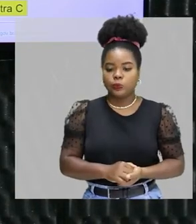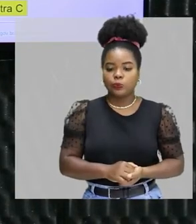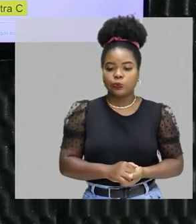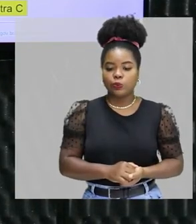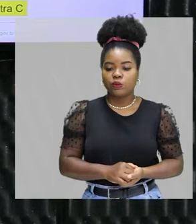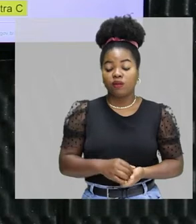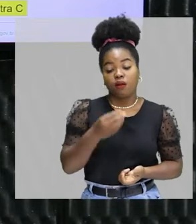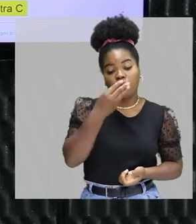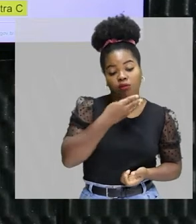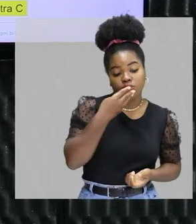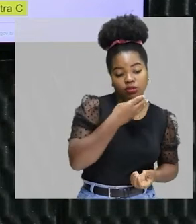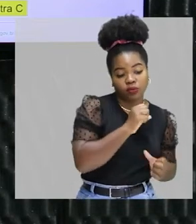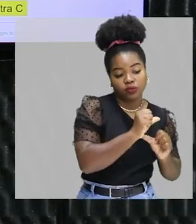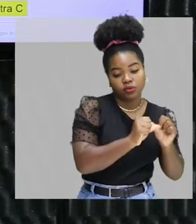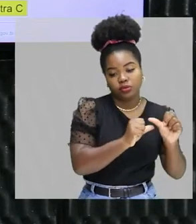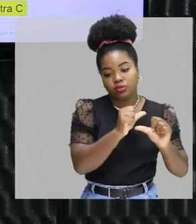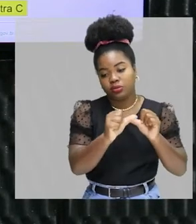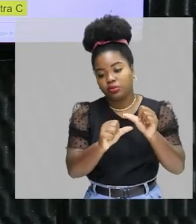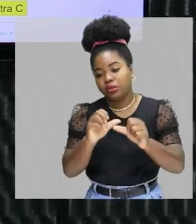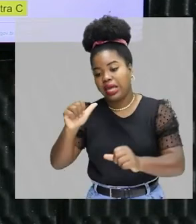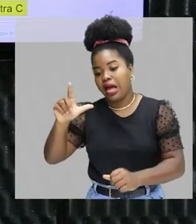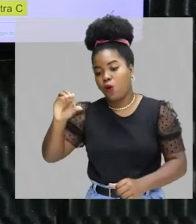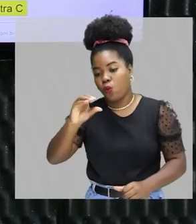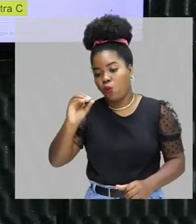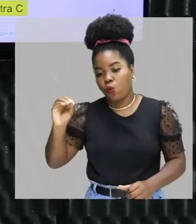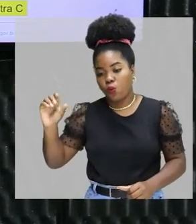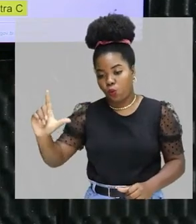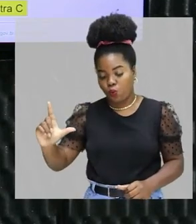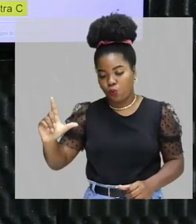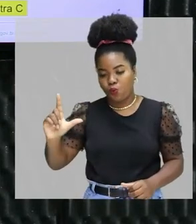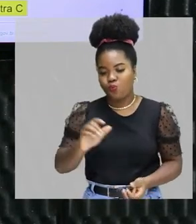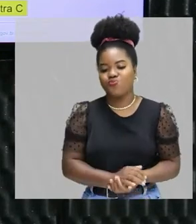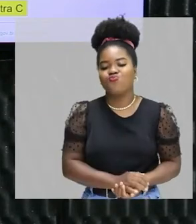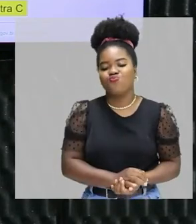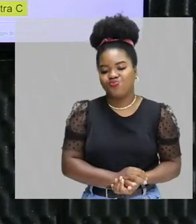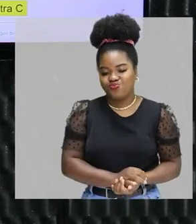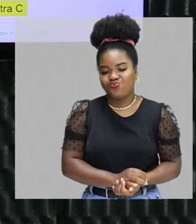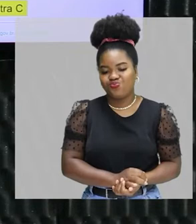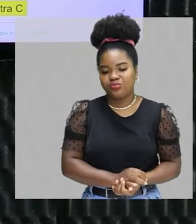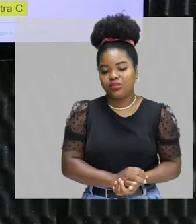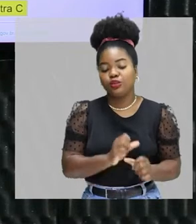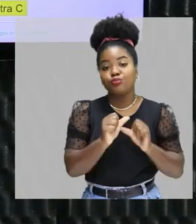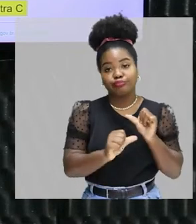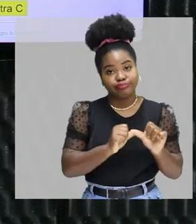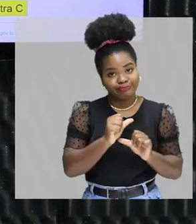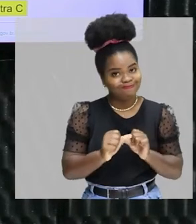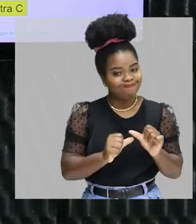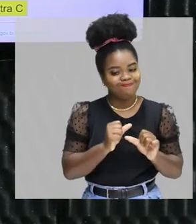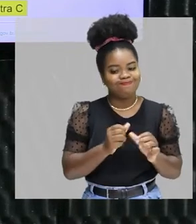aquele açúcar, ele vai ser transformado em álcool. Então, a matéria mudou totalmente.